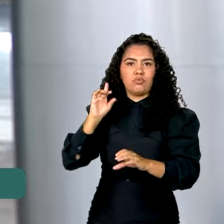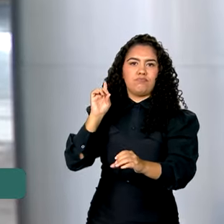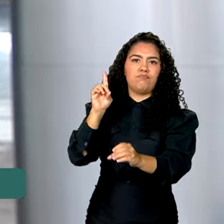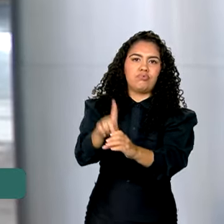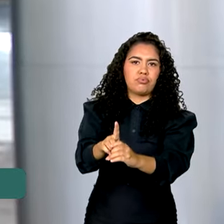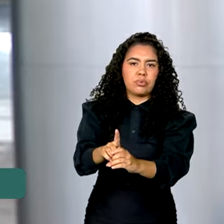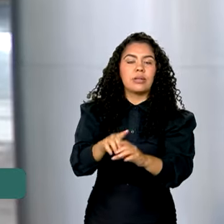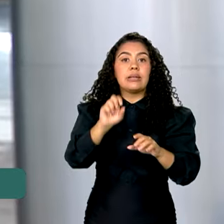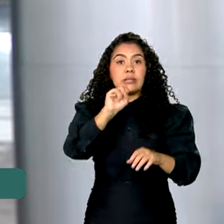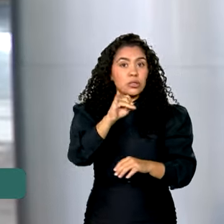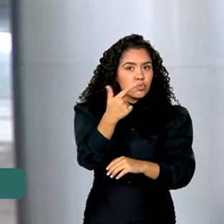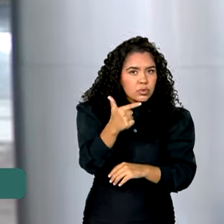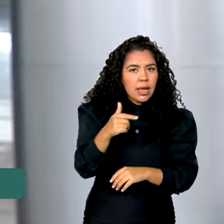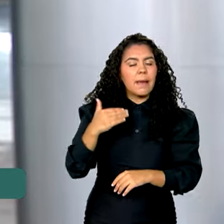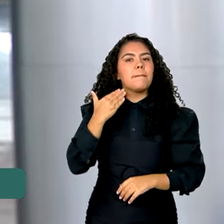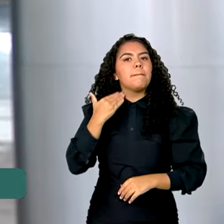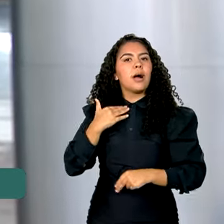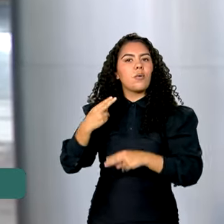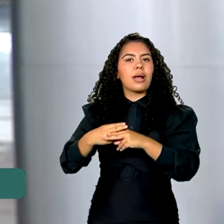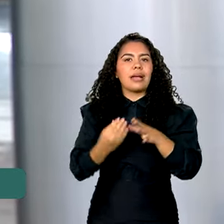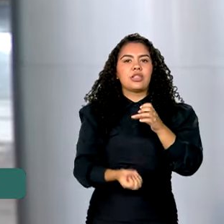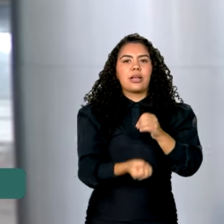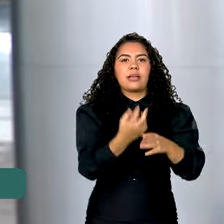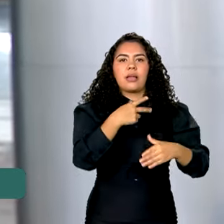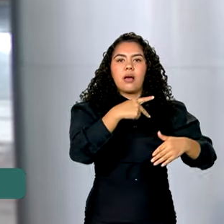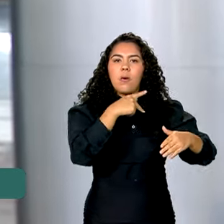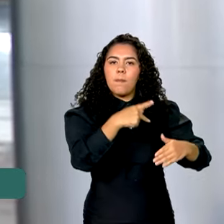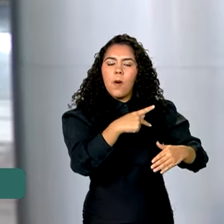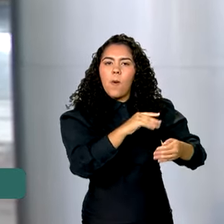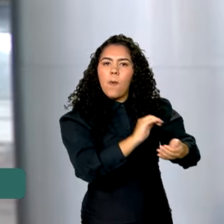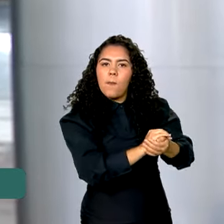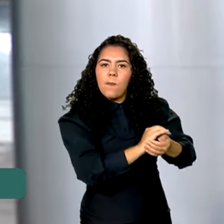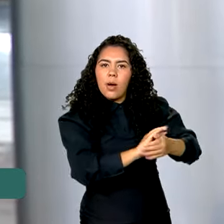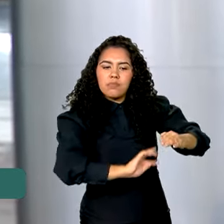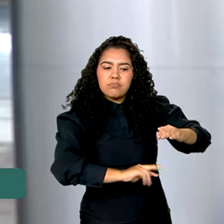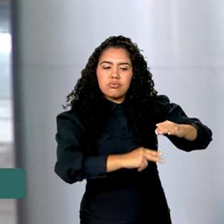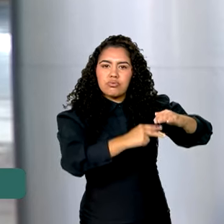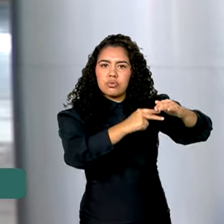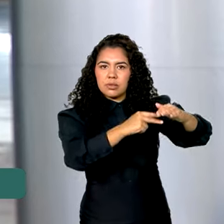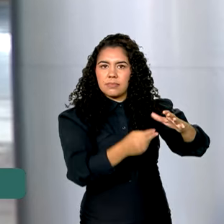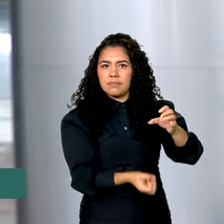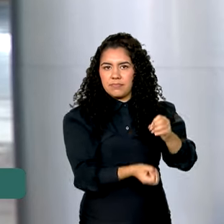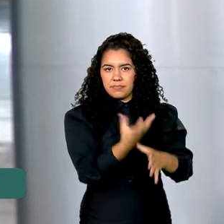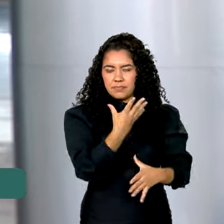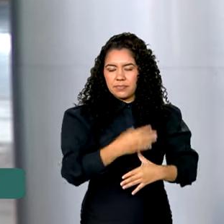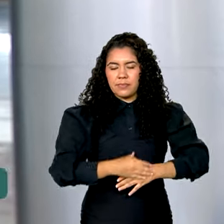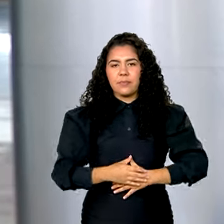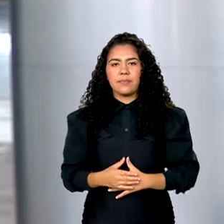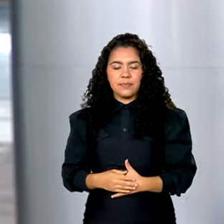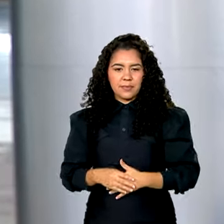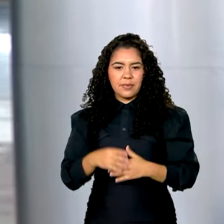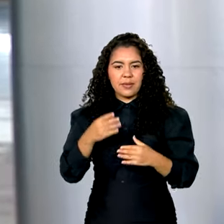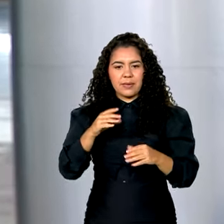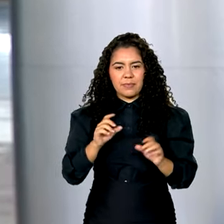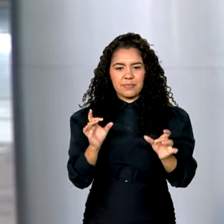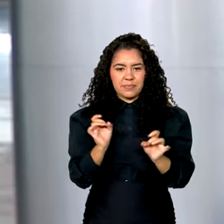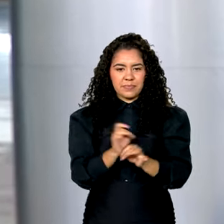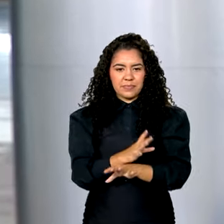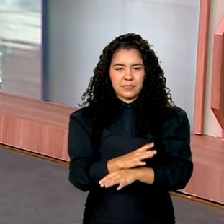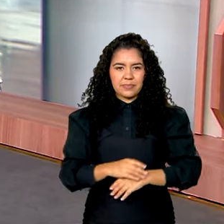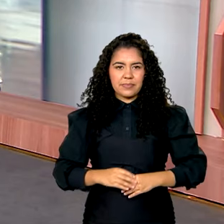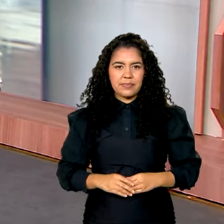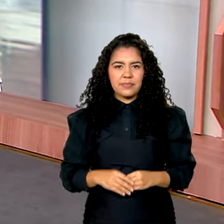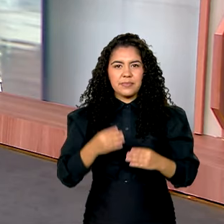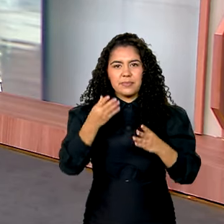Caixa vai abrir uma poupança Caixa Tem que poderá ser movimentada pelo aplicativo Caixa Tem. É isso, Vanessa. Volto com você no estúdio.